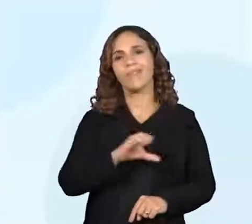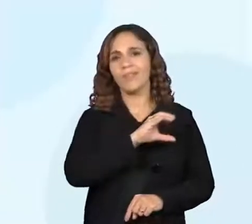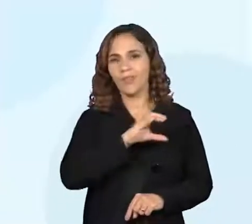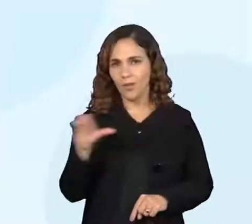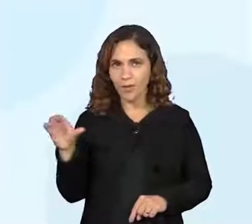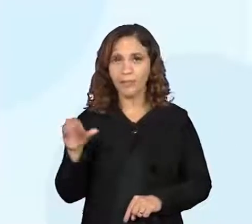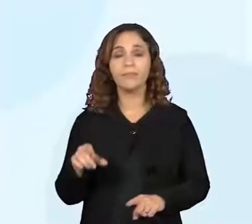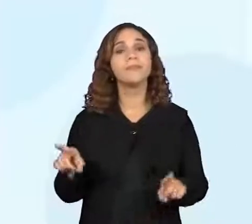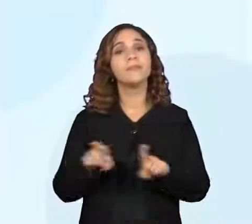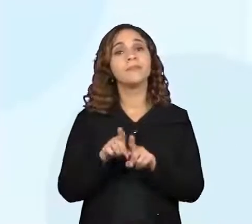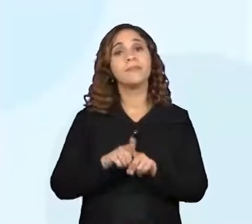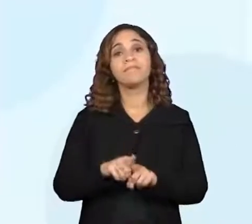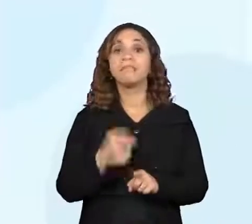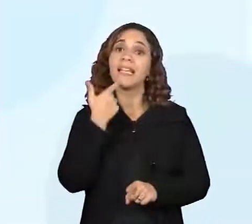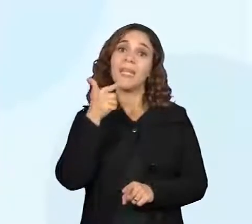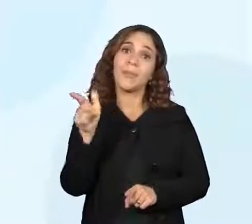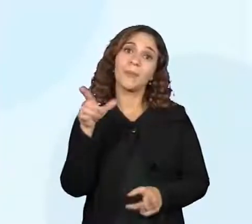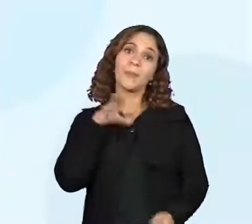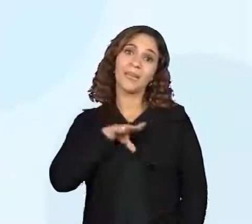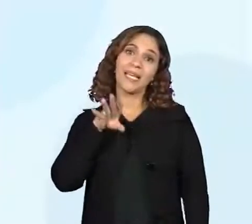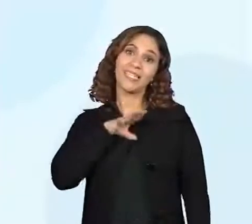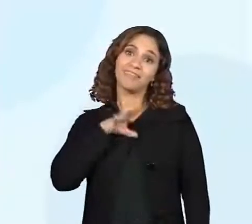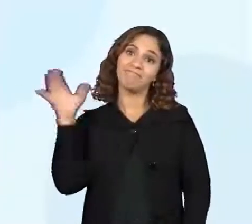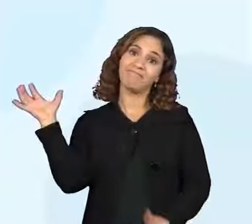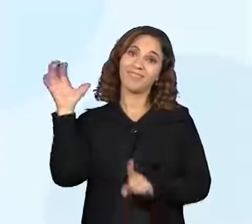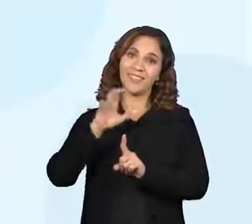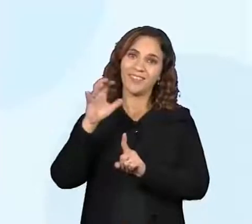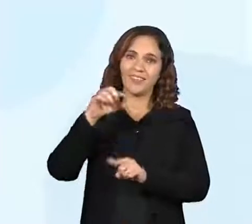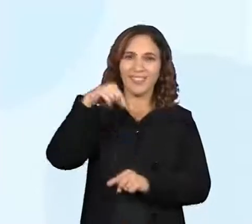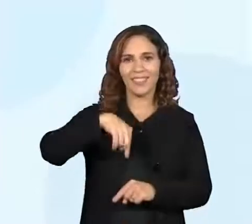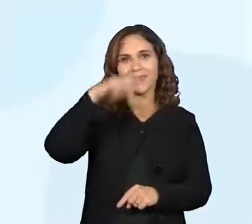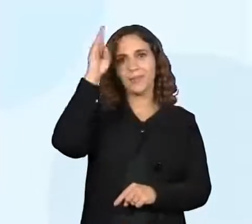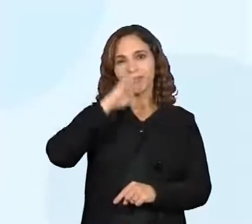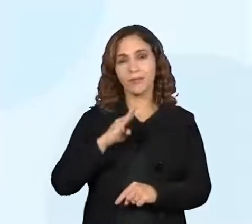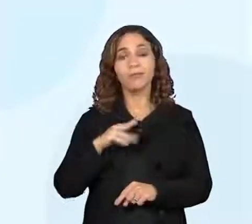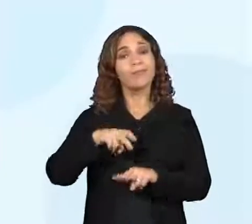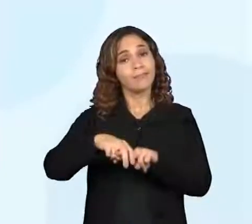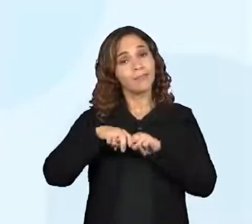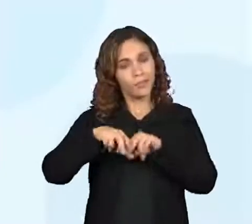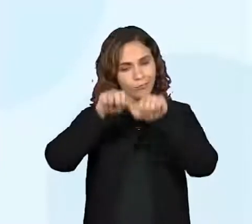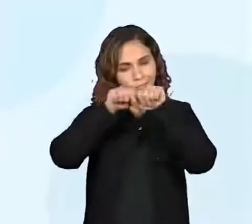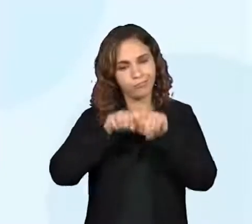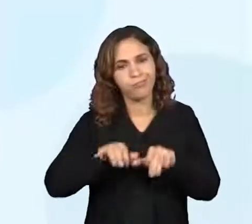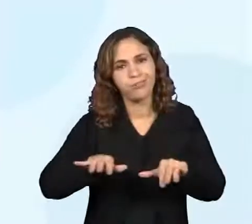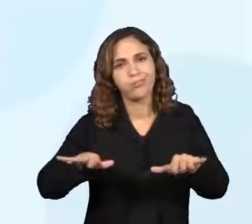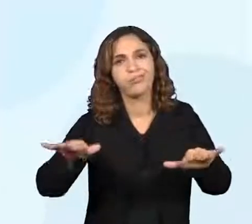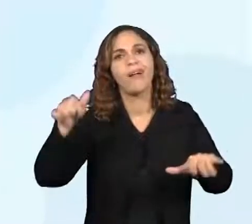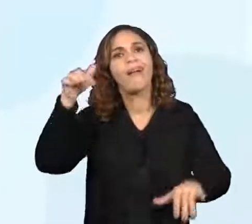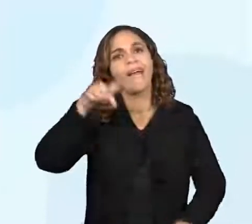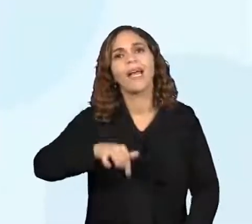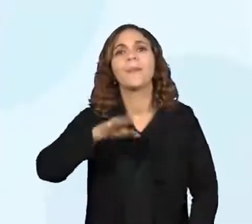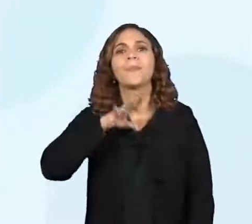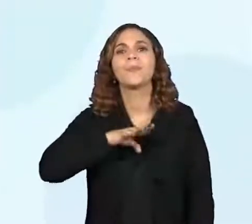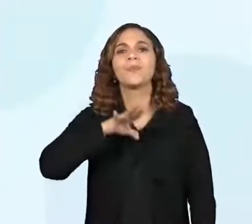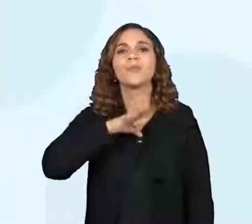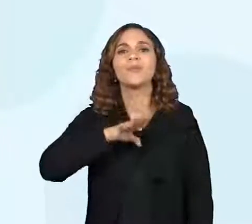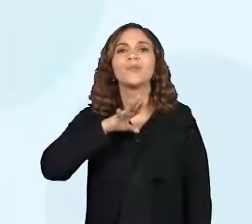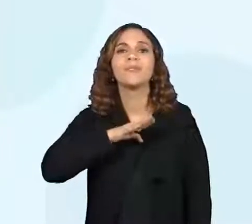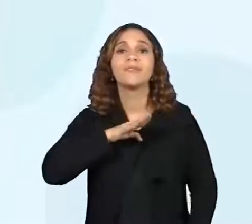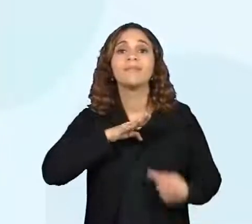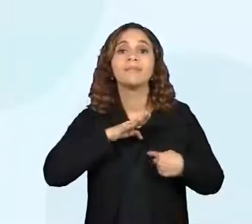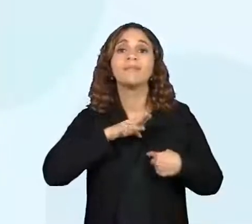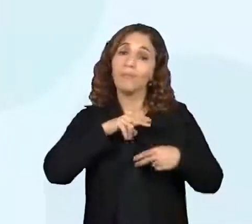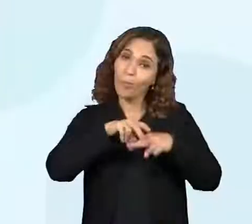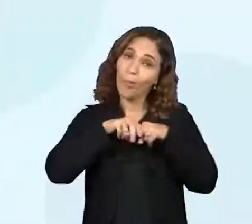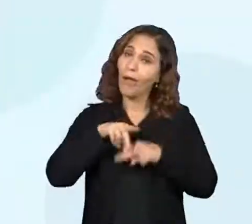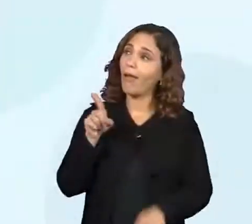e, claro, a língua portuguesa. Então, nós brasileiros falamos a língua portuguesa a